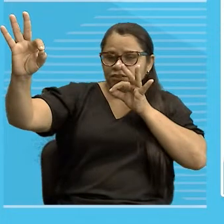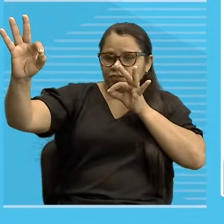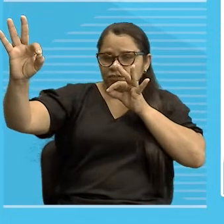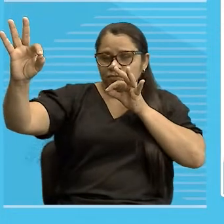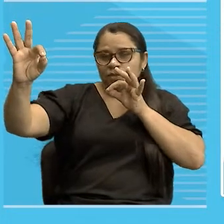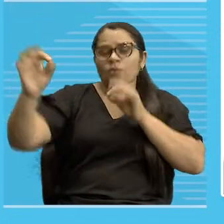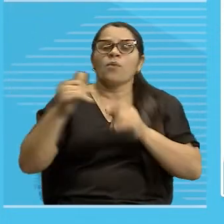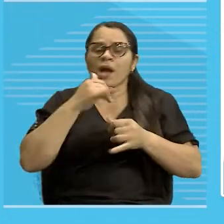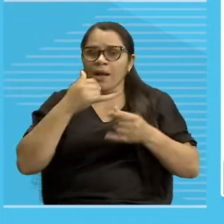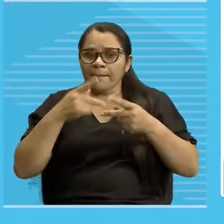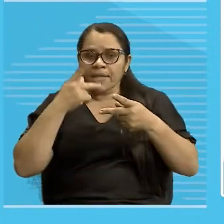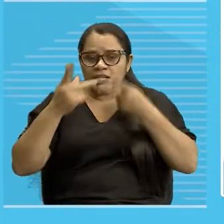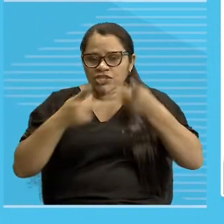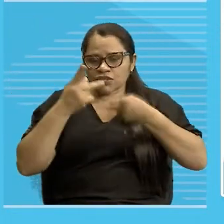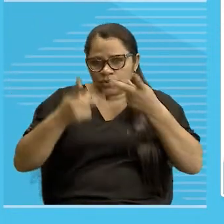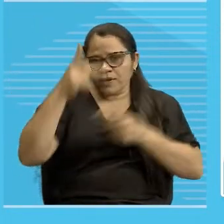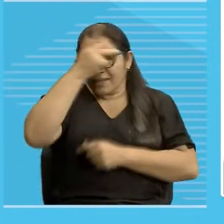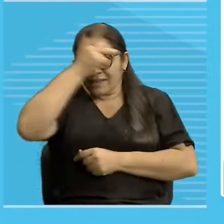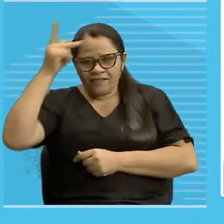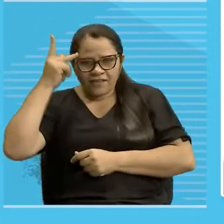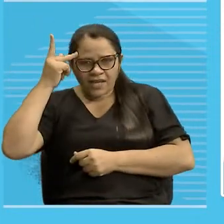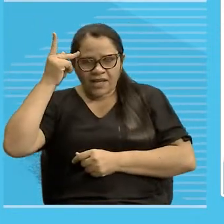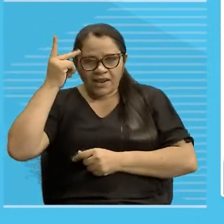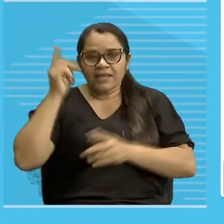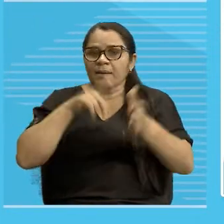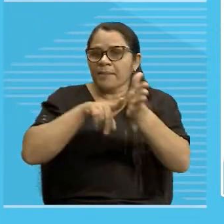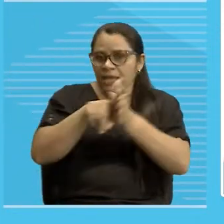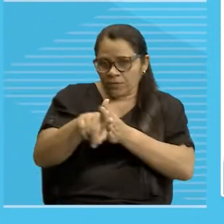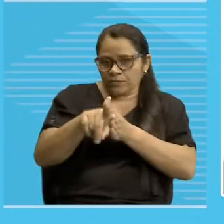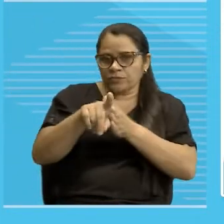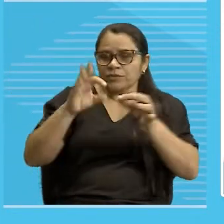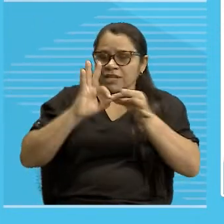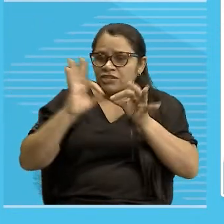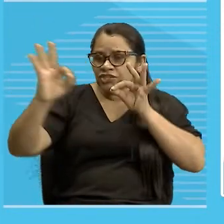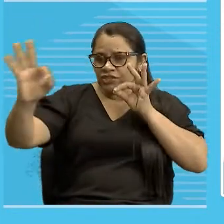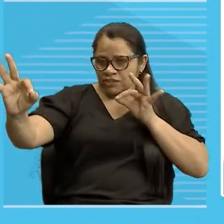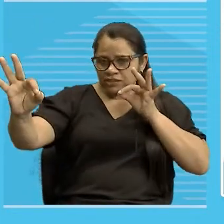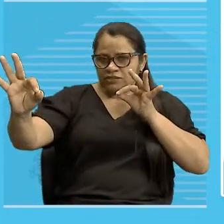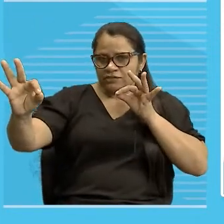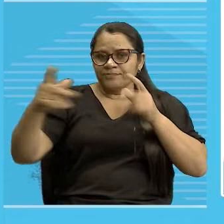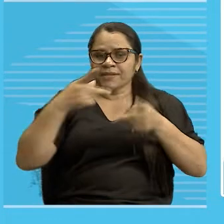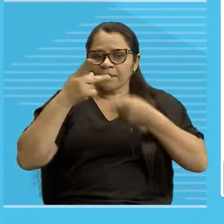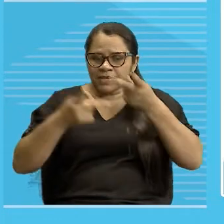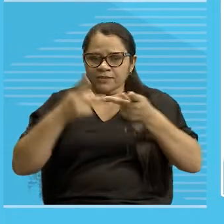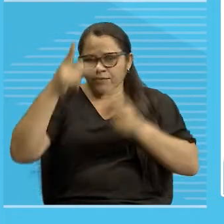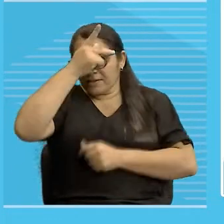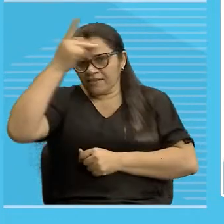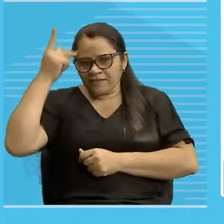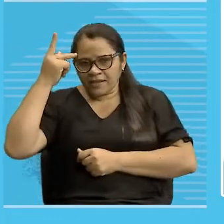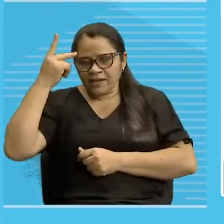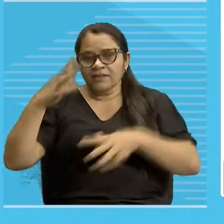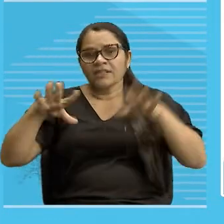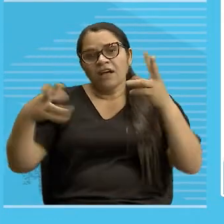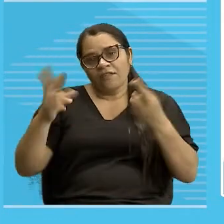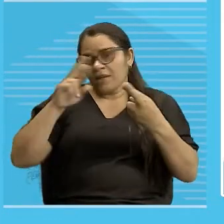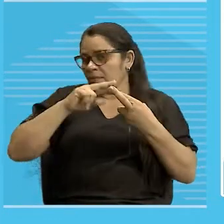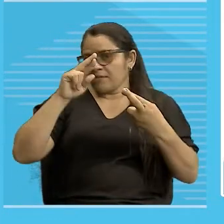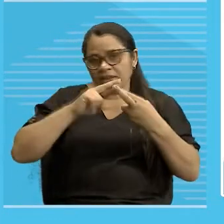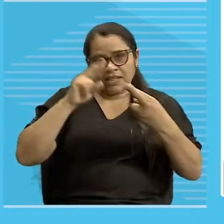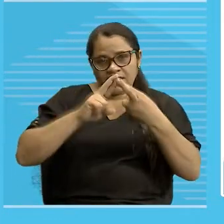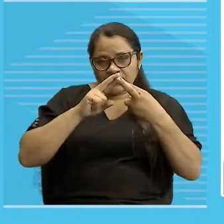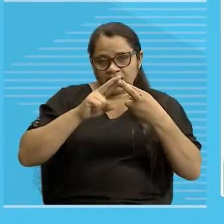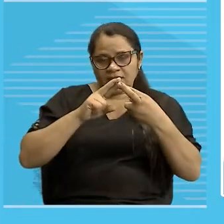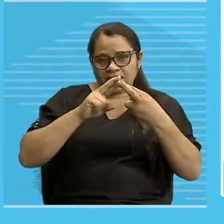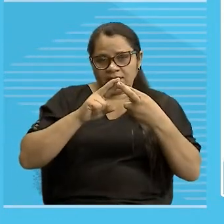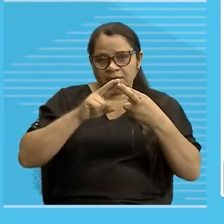você fala, no caso para quem você fez a pergunta, tá? E, evidentemente, faz uma referência a neutro, porque você não sabe o que é,